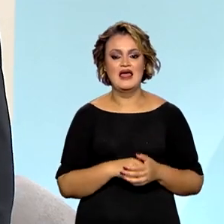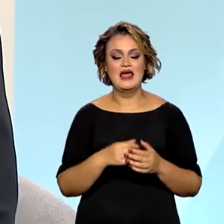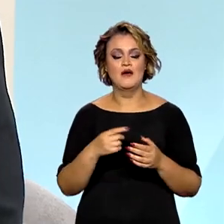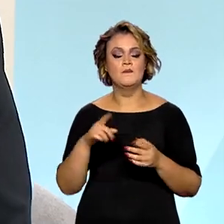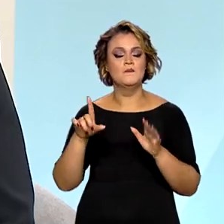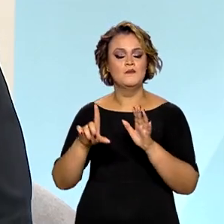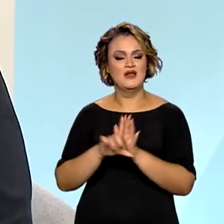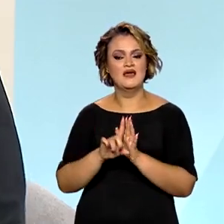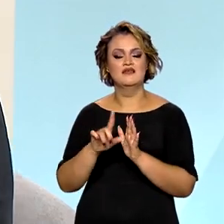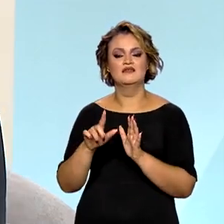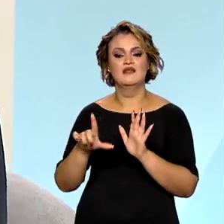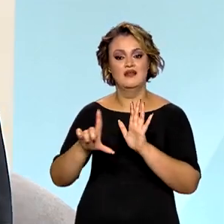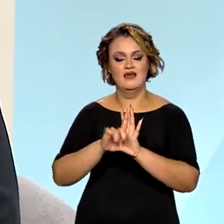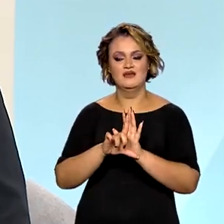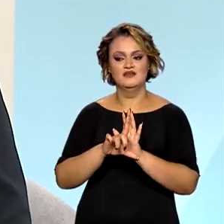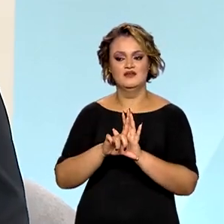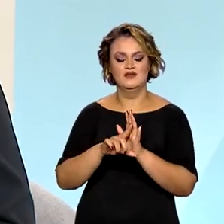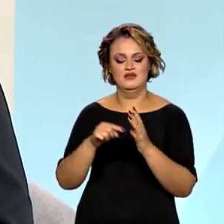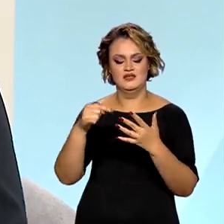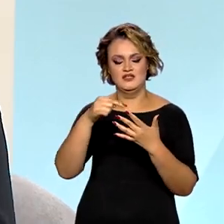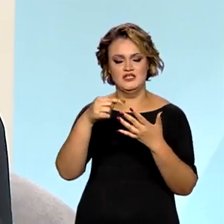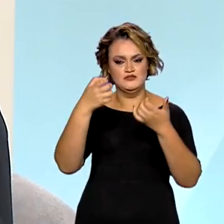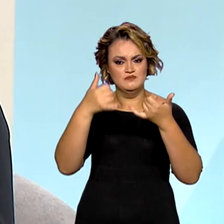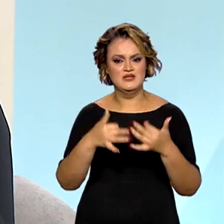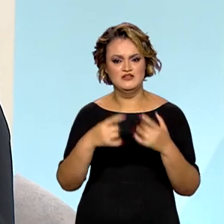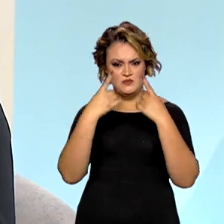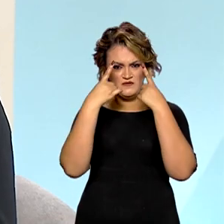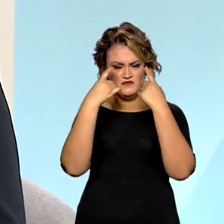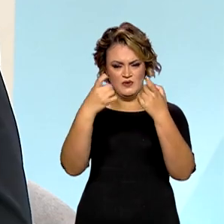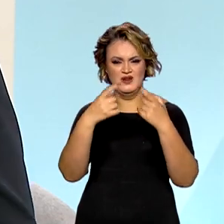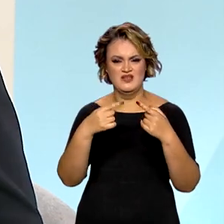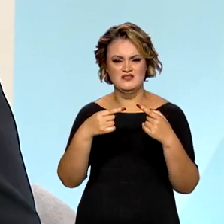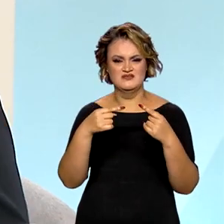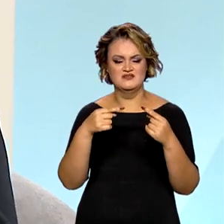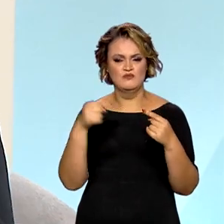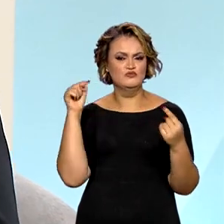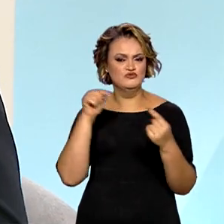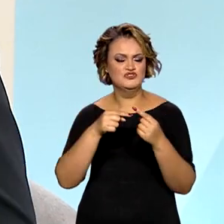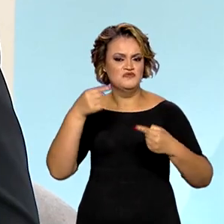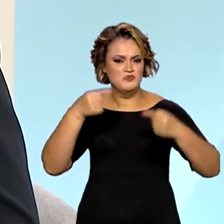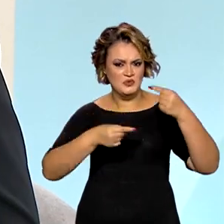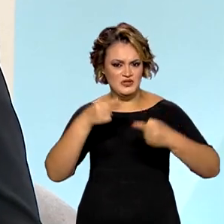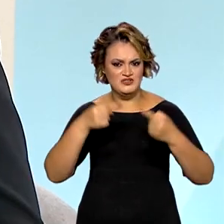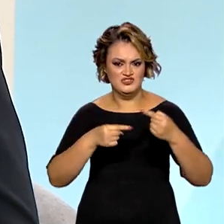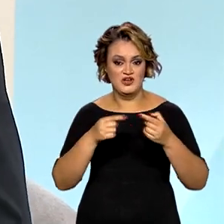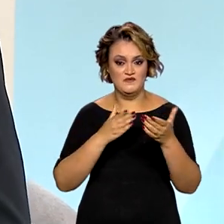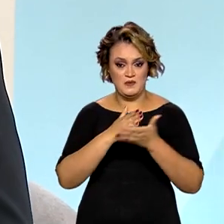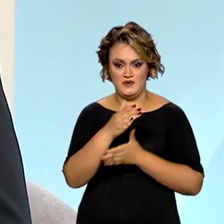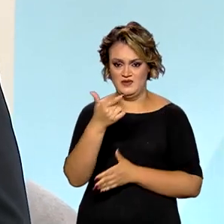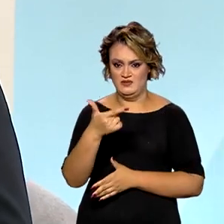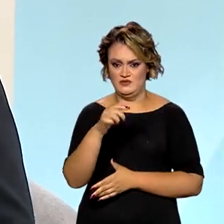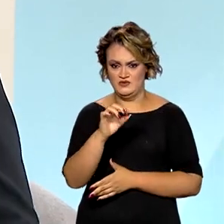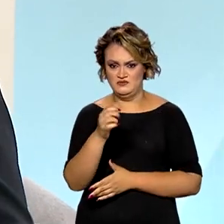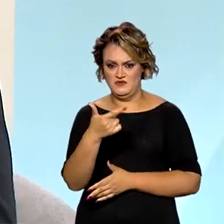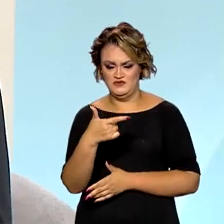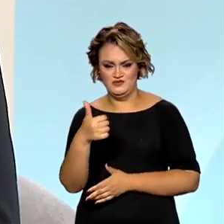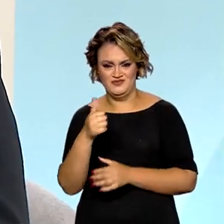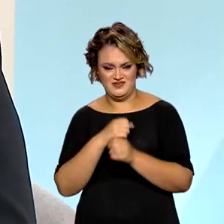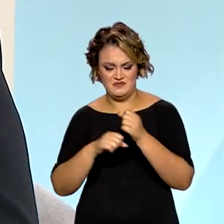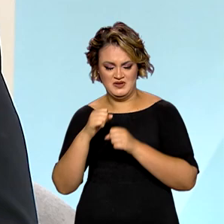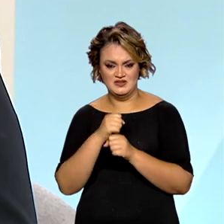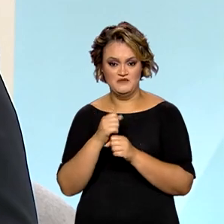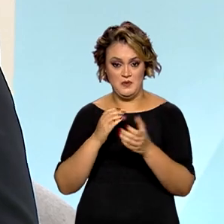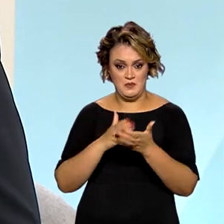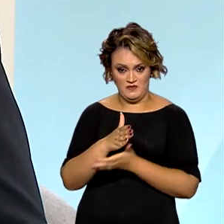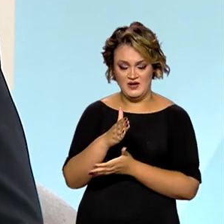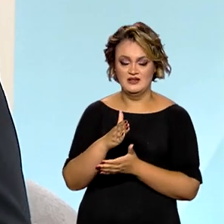a Maria da Penha, que é a Lei de Combate à Violência Política contra a Mulher. Ela foi aprovada em 2021, no segundo semestre. Ela já está